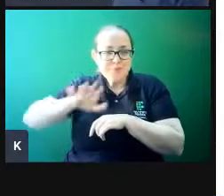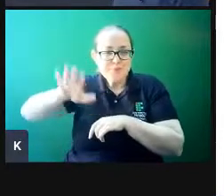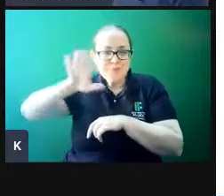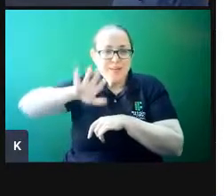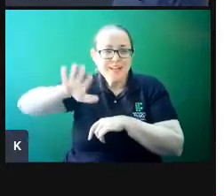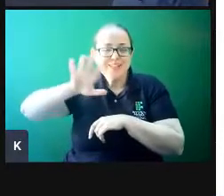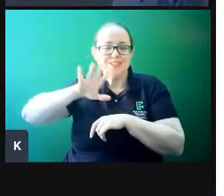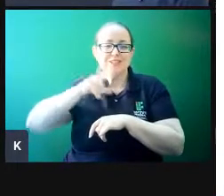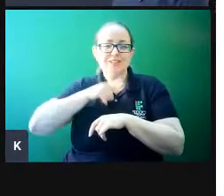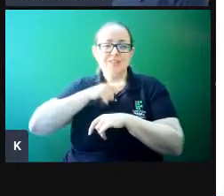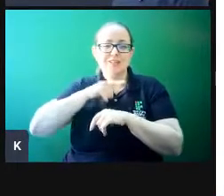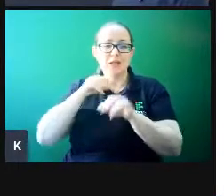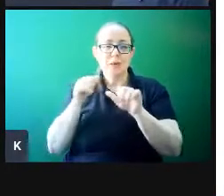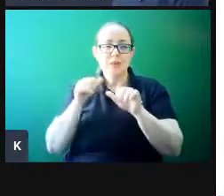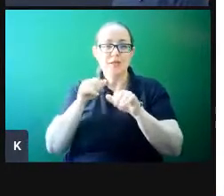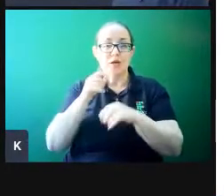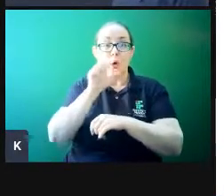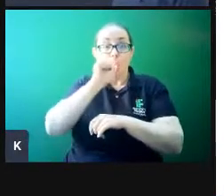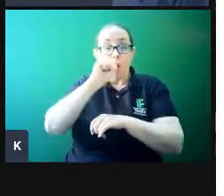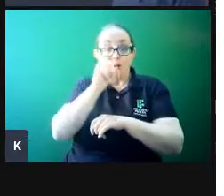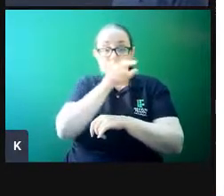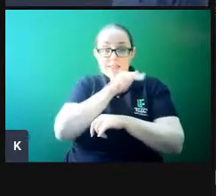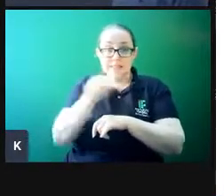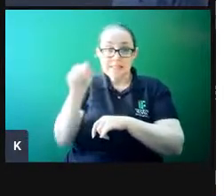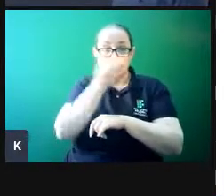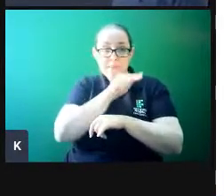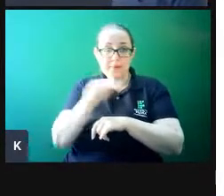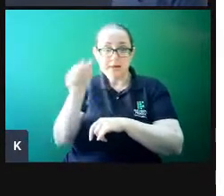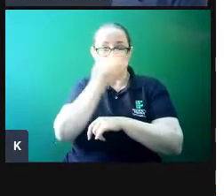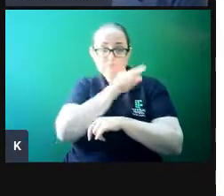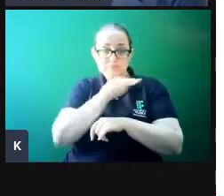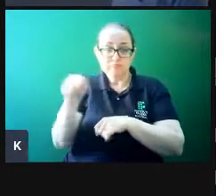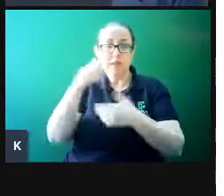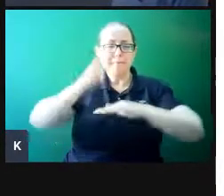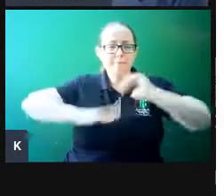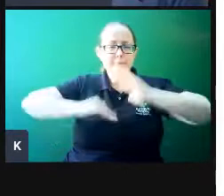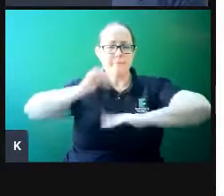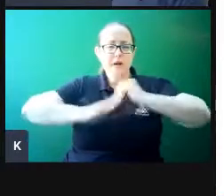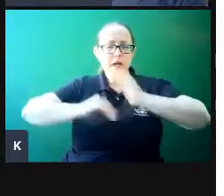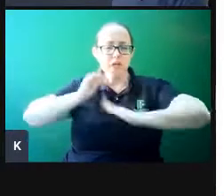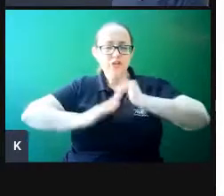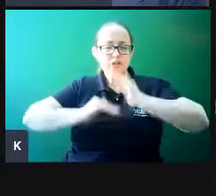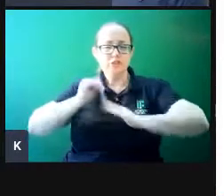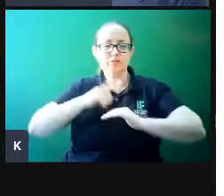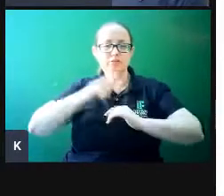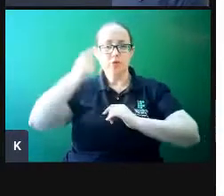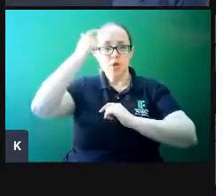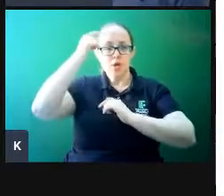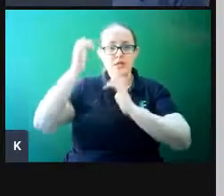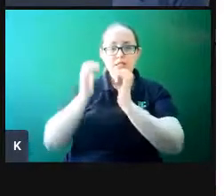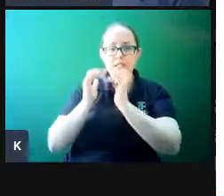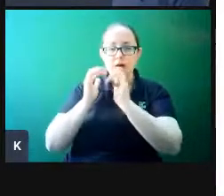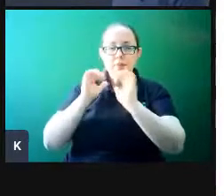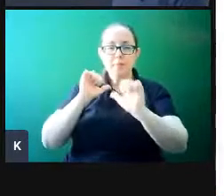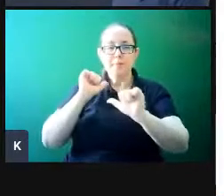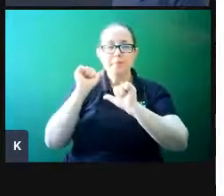cérebro depois de oito semanas com essa prática mindfulness. E ela percebeu aqui